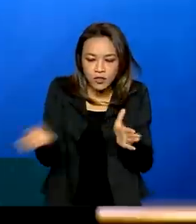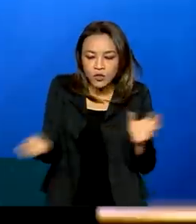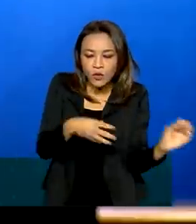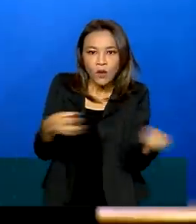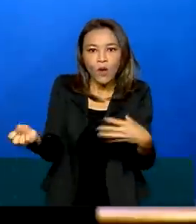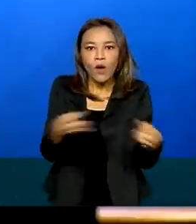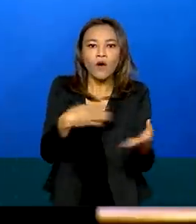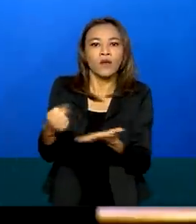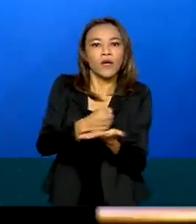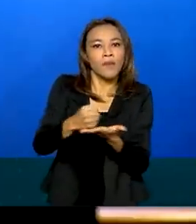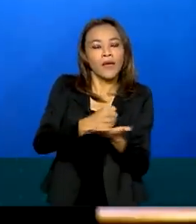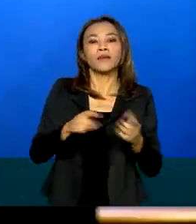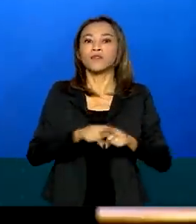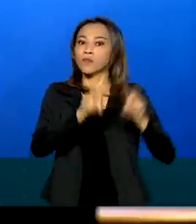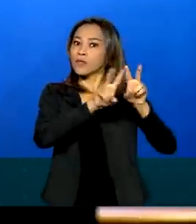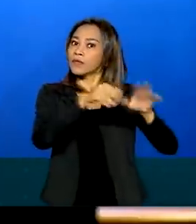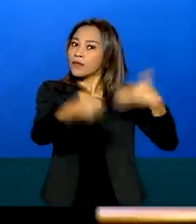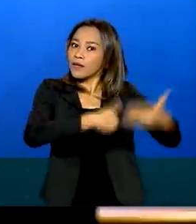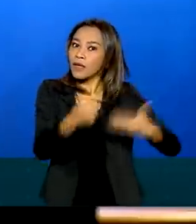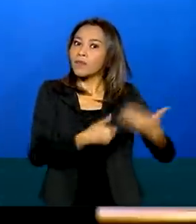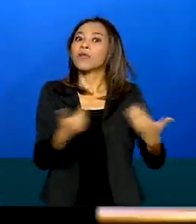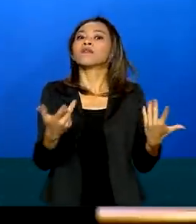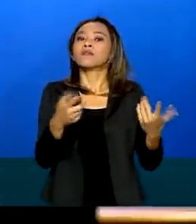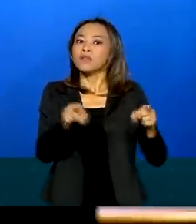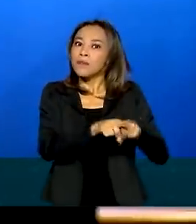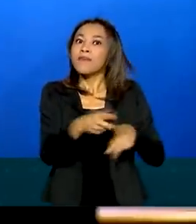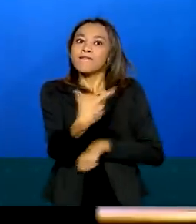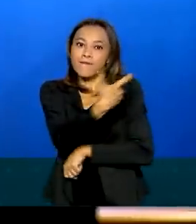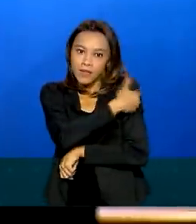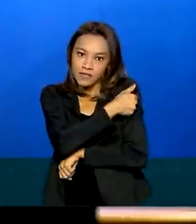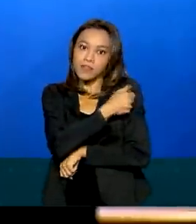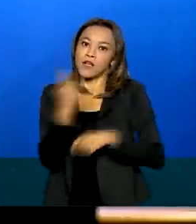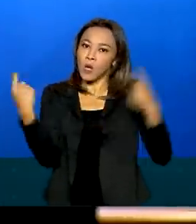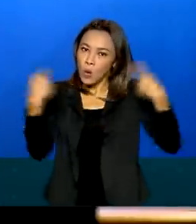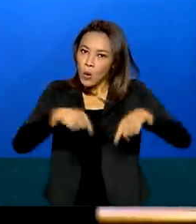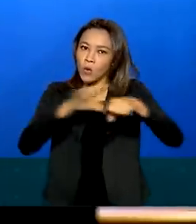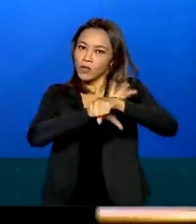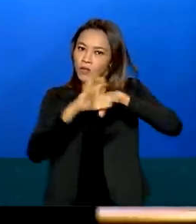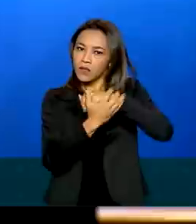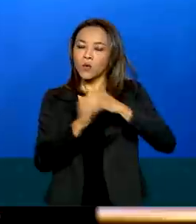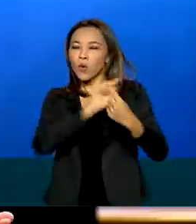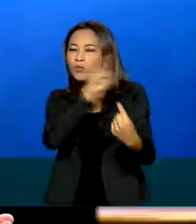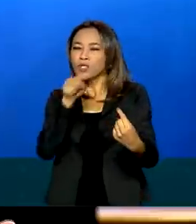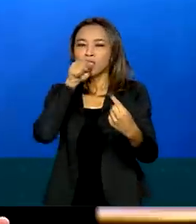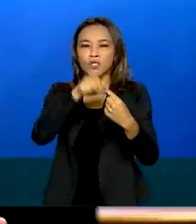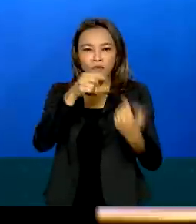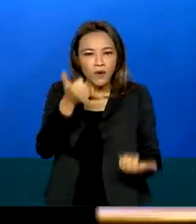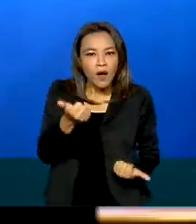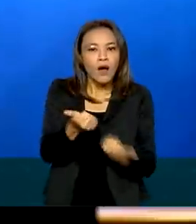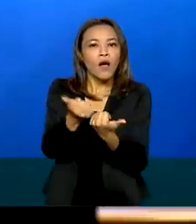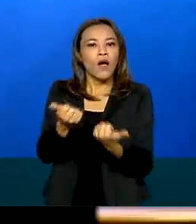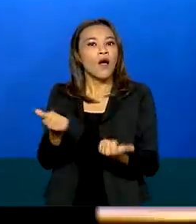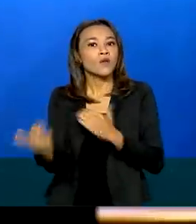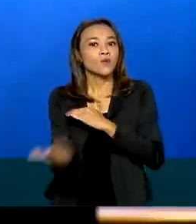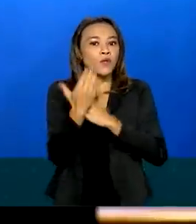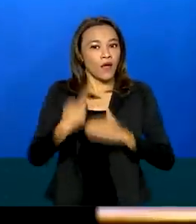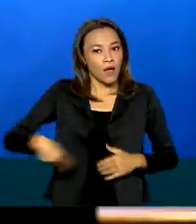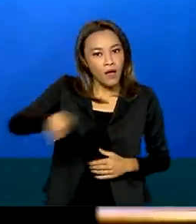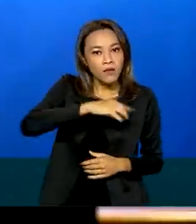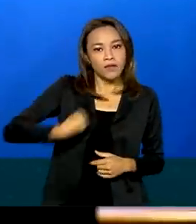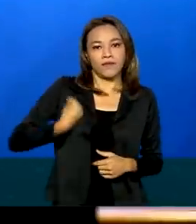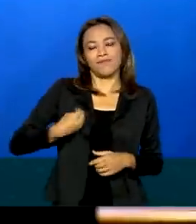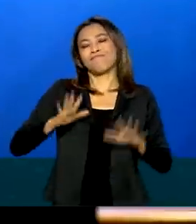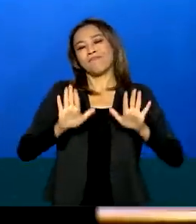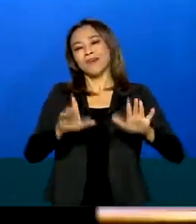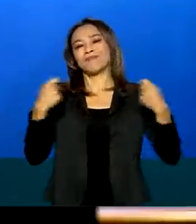tratamentos e vacinas contra o novo coronavírus. E com isso, salvar vidas. Mas para que isso ocorra, é necessário investir